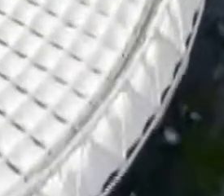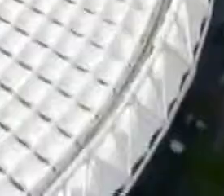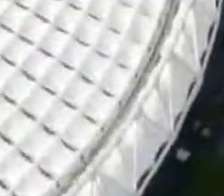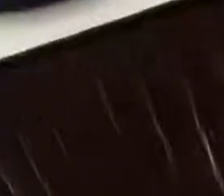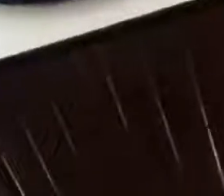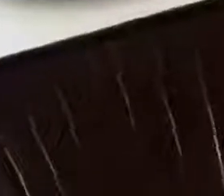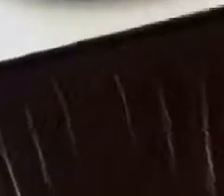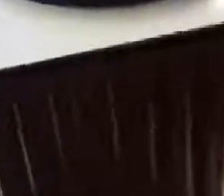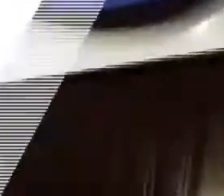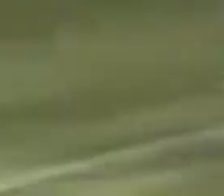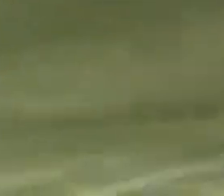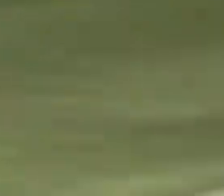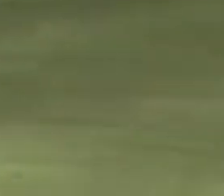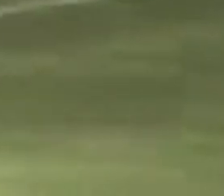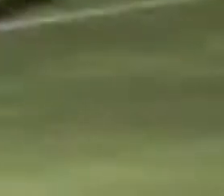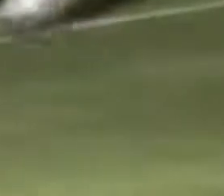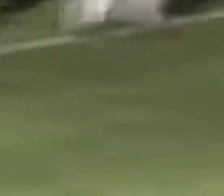grande O time da Brasil Central chegou com...